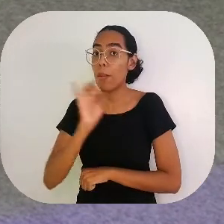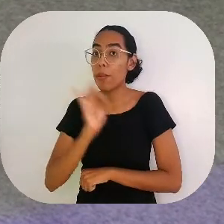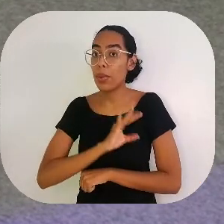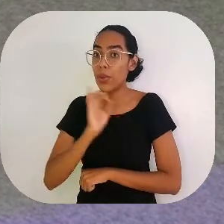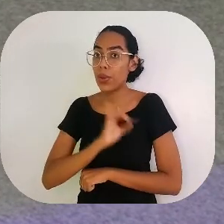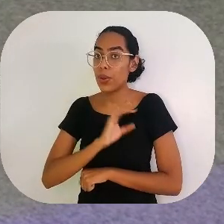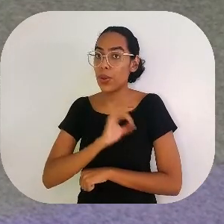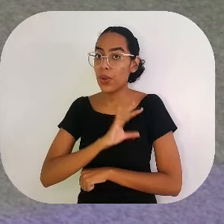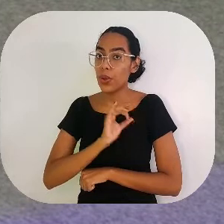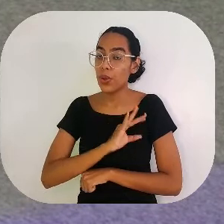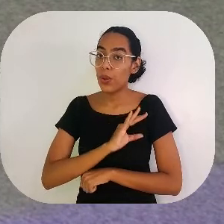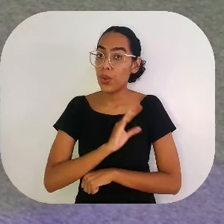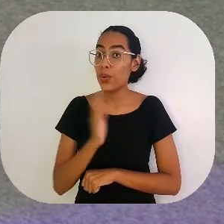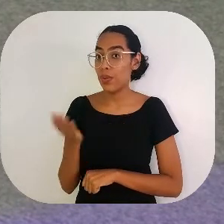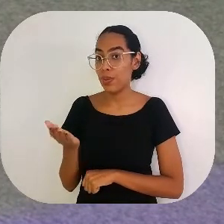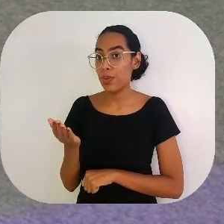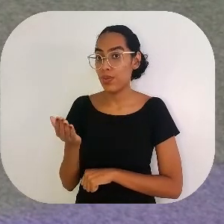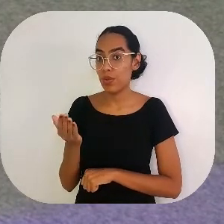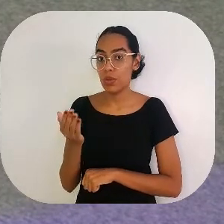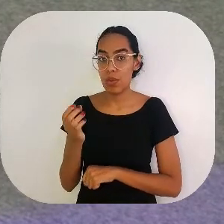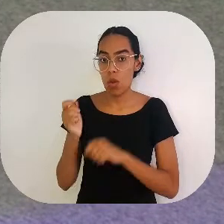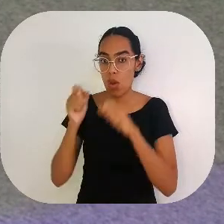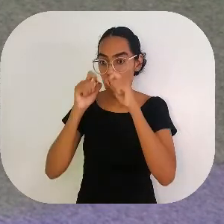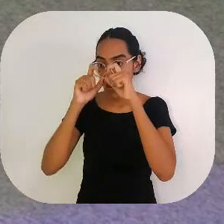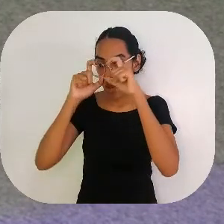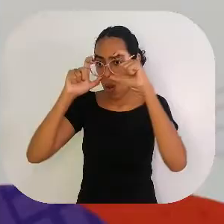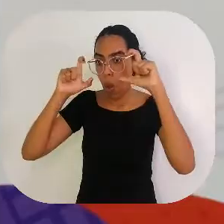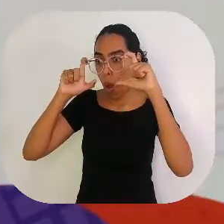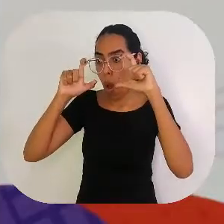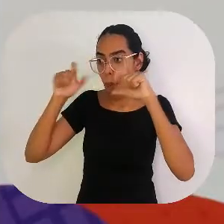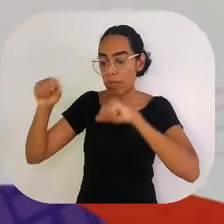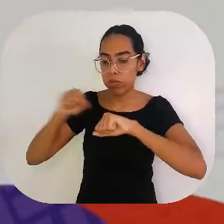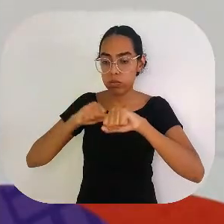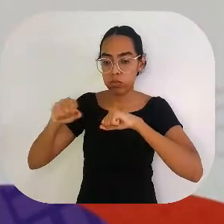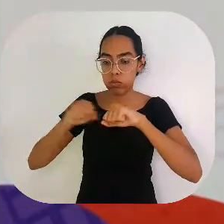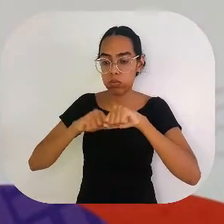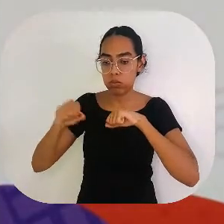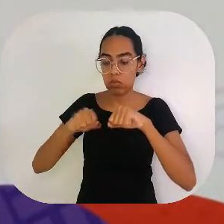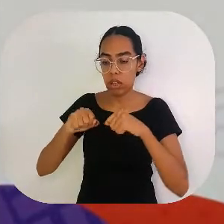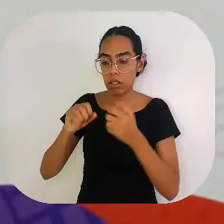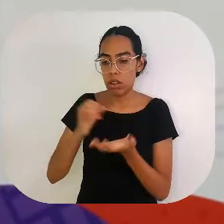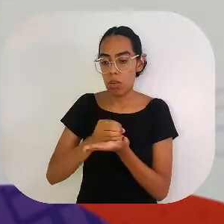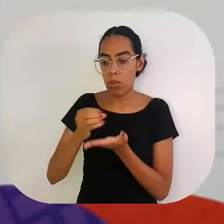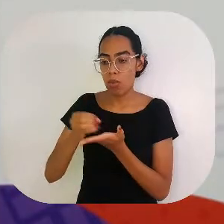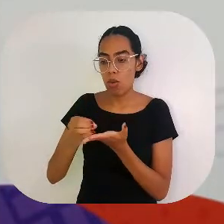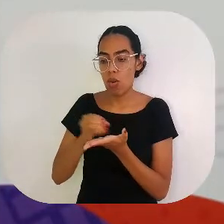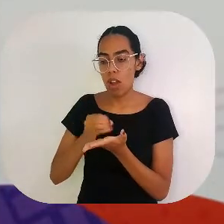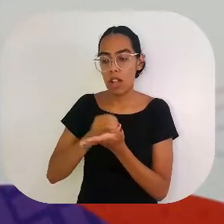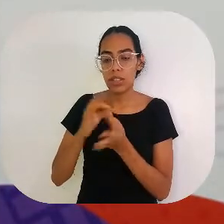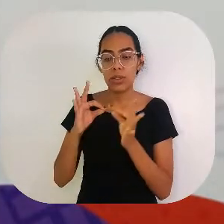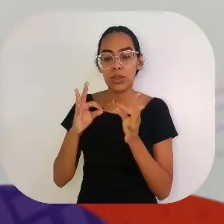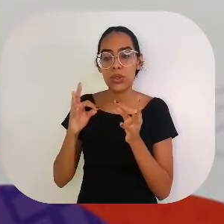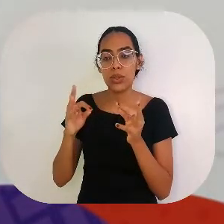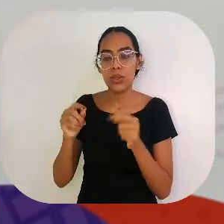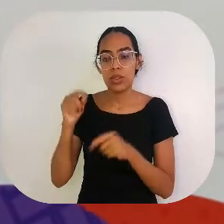Levantou e os homens saíram correndo, gritando, com medo do morto. Porque morto não fala, né? Quando ele se